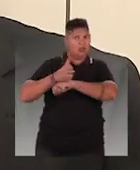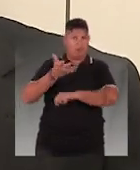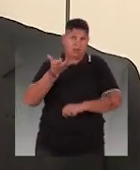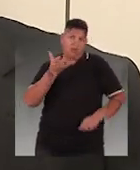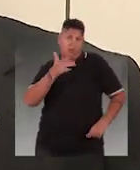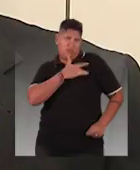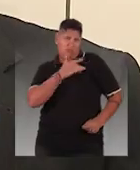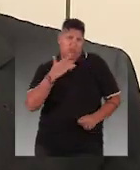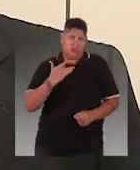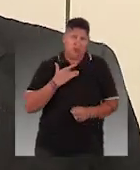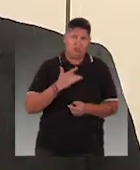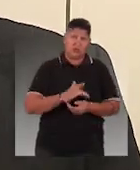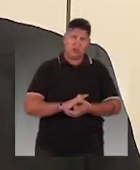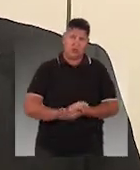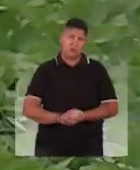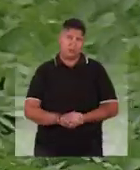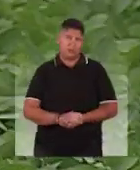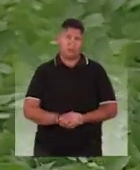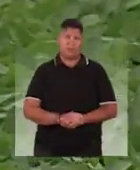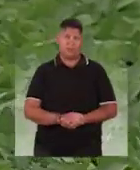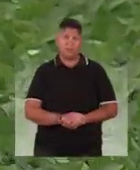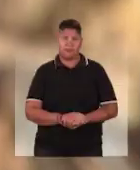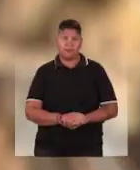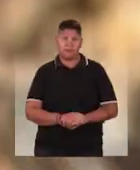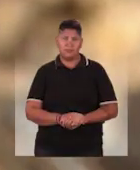mais veneno, nós queremos mais saúde.